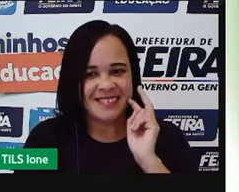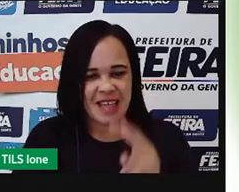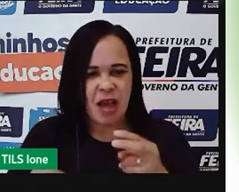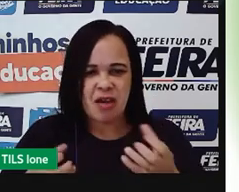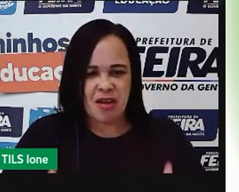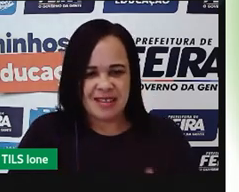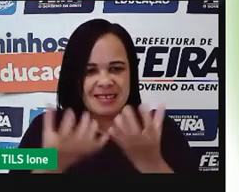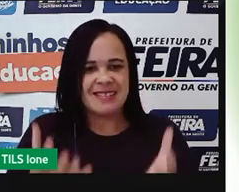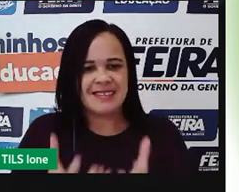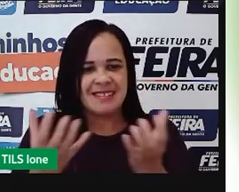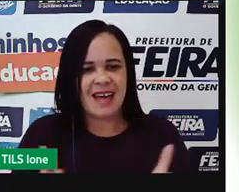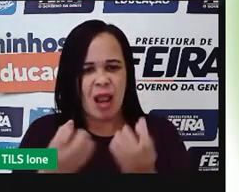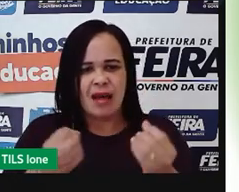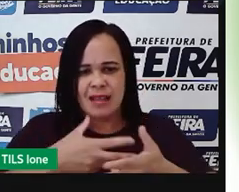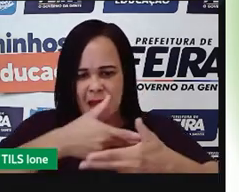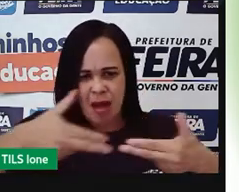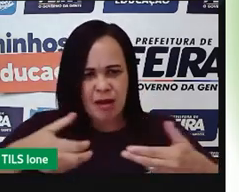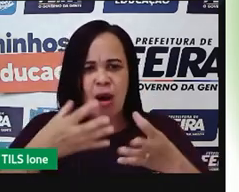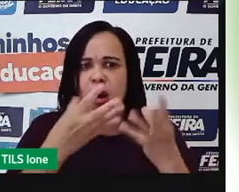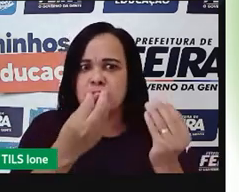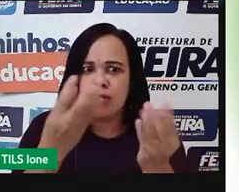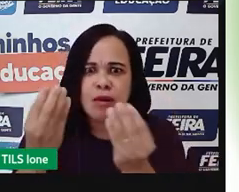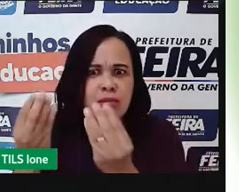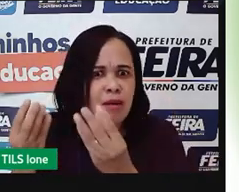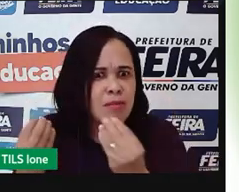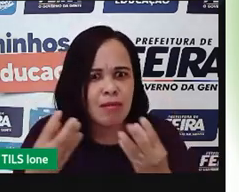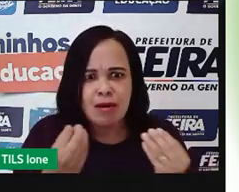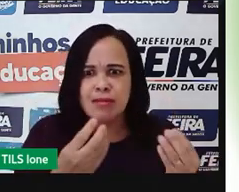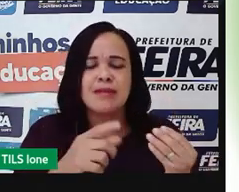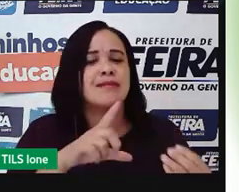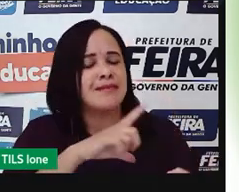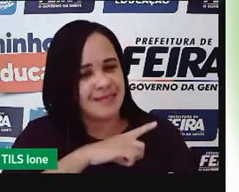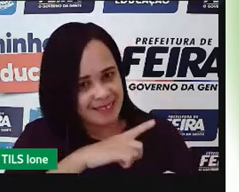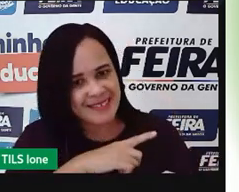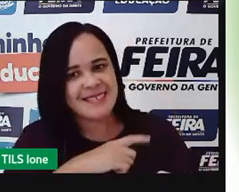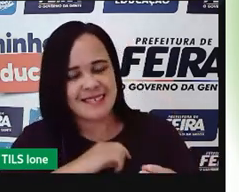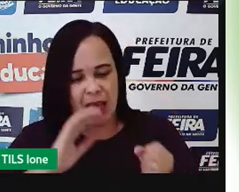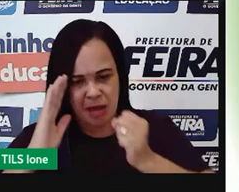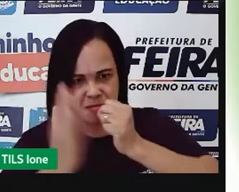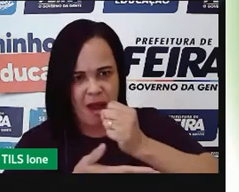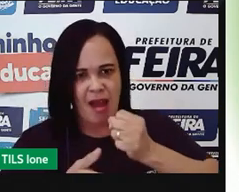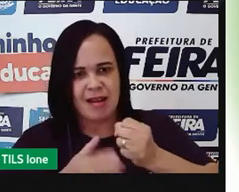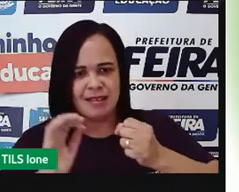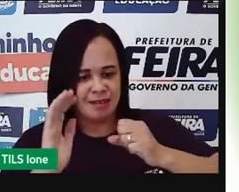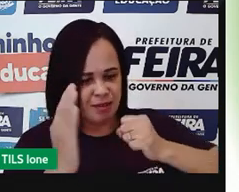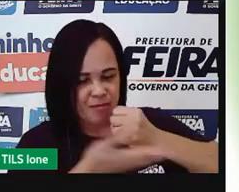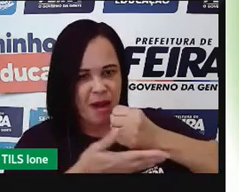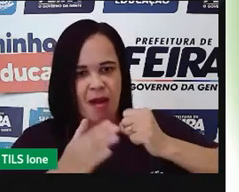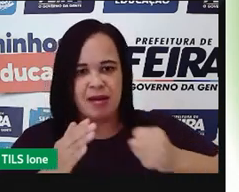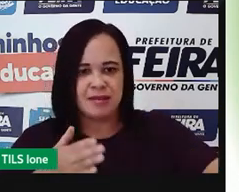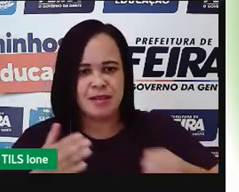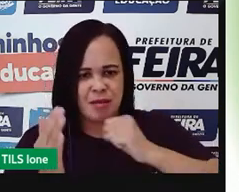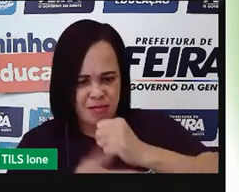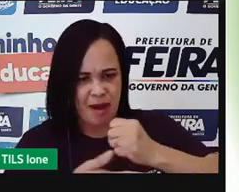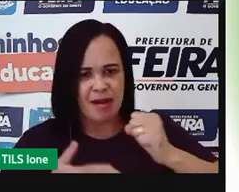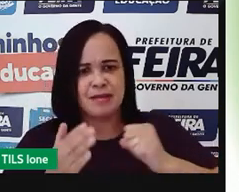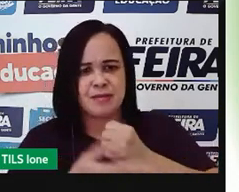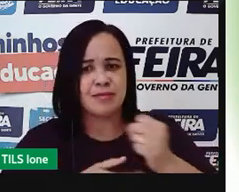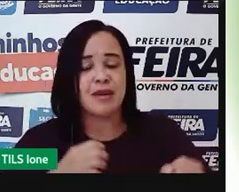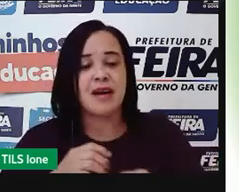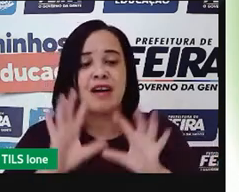esses produtos que tiram ou que afastam as pragas. Ele é todo feito com um controle sustentável, como eu já falei.